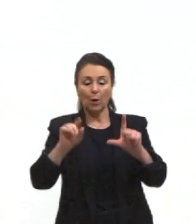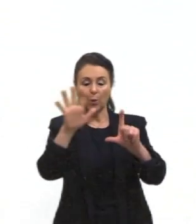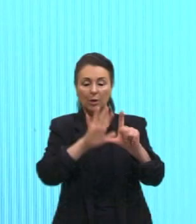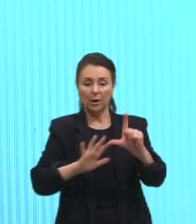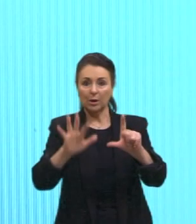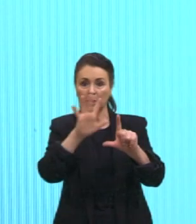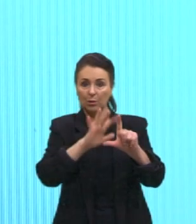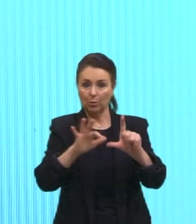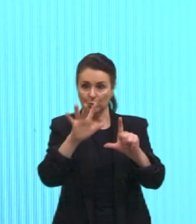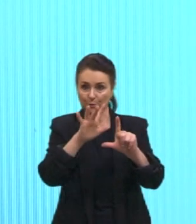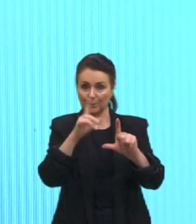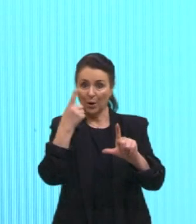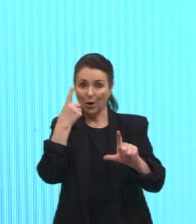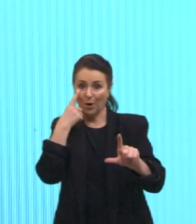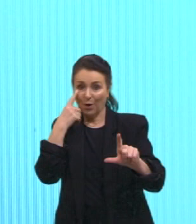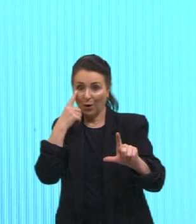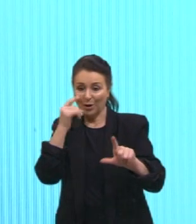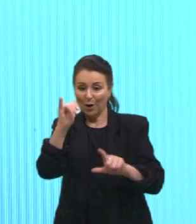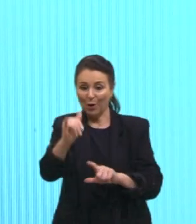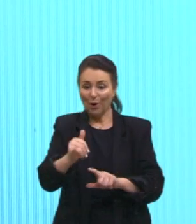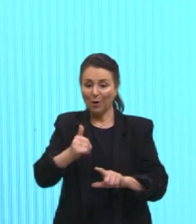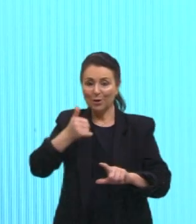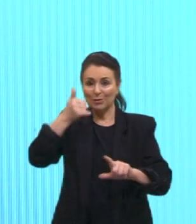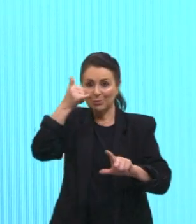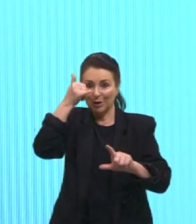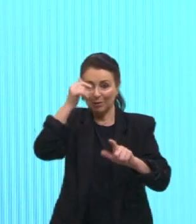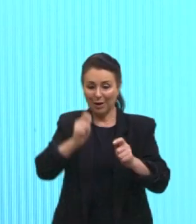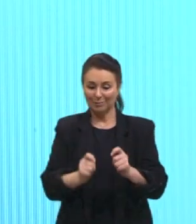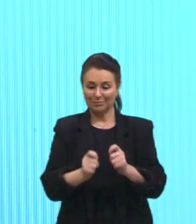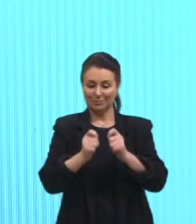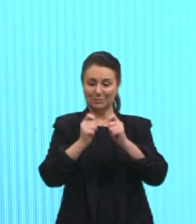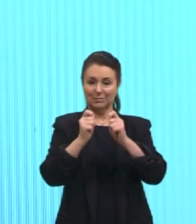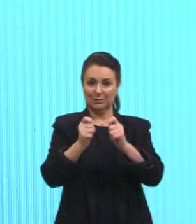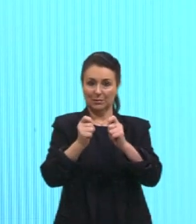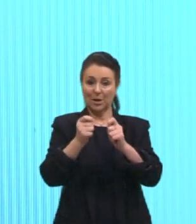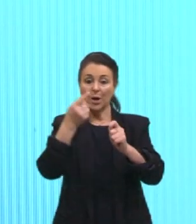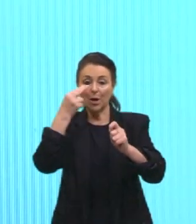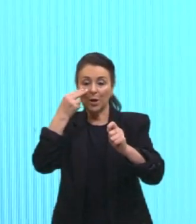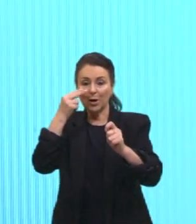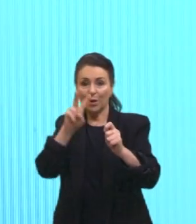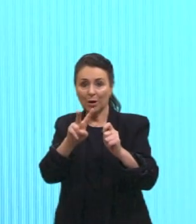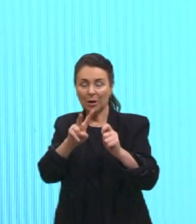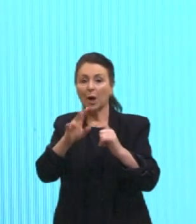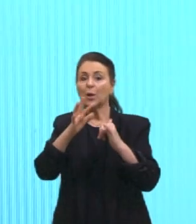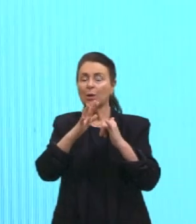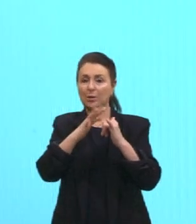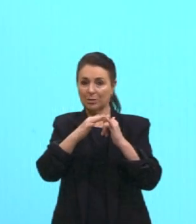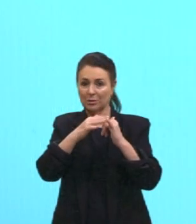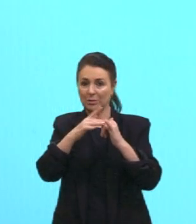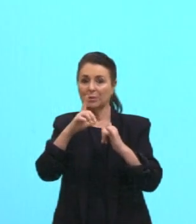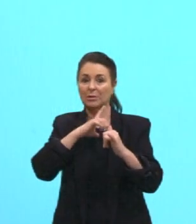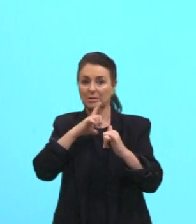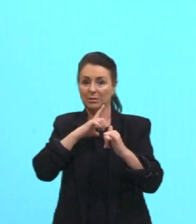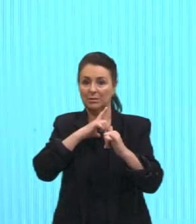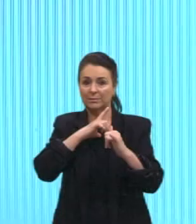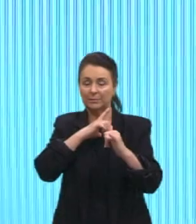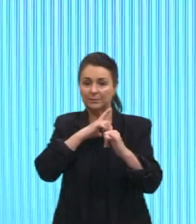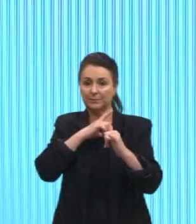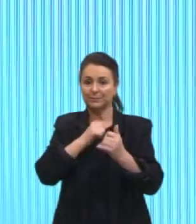tá, aponta aí a tua, teu celular, né, dá pausa se tu tiver no YouTube, mas agora nas